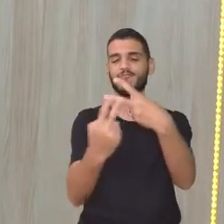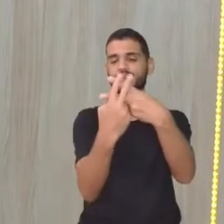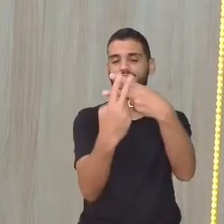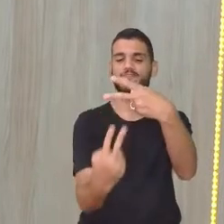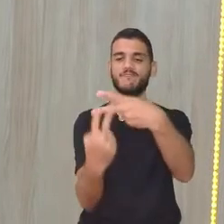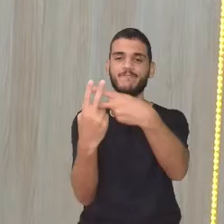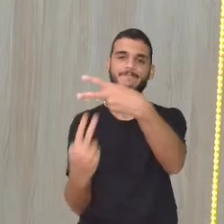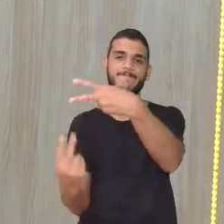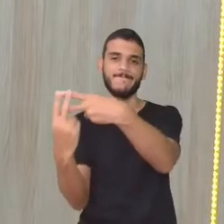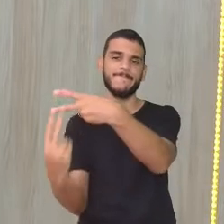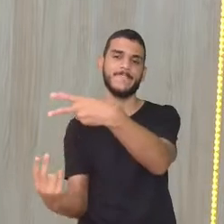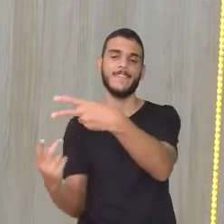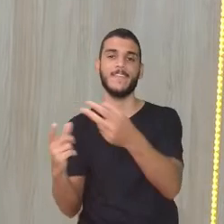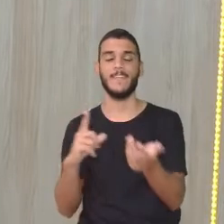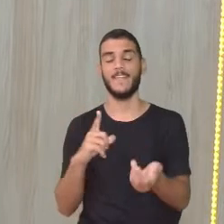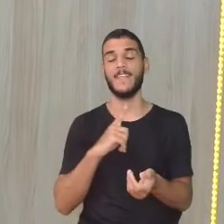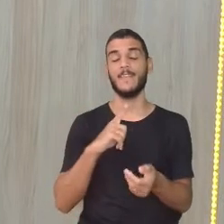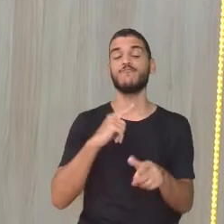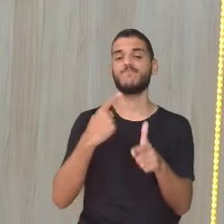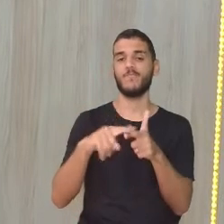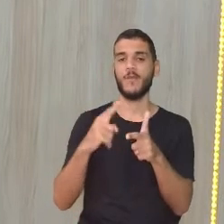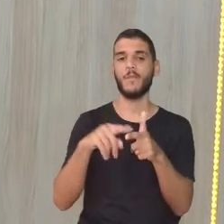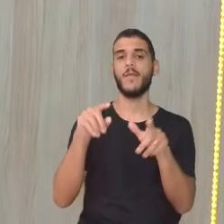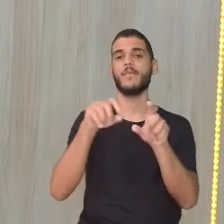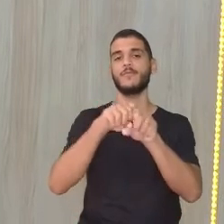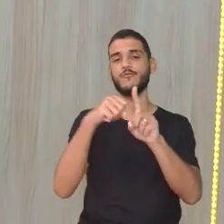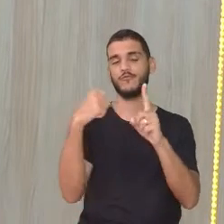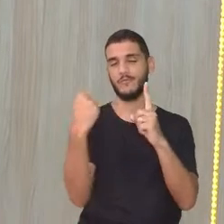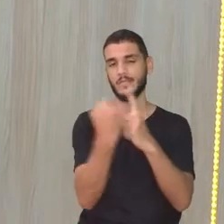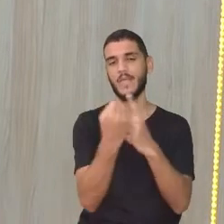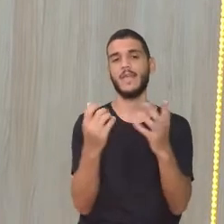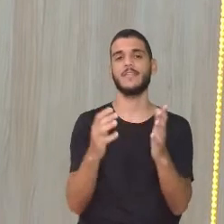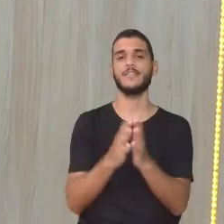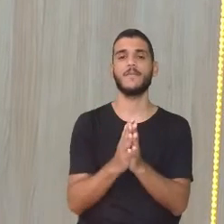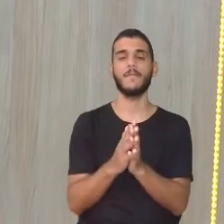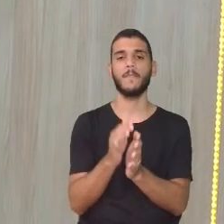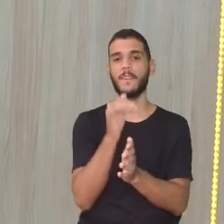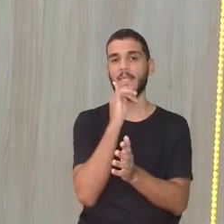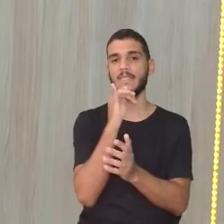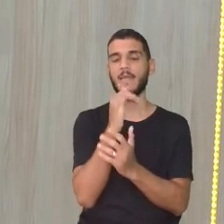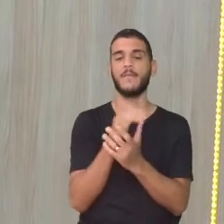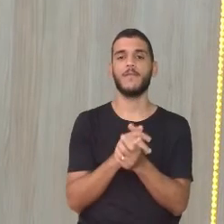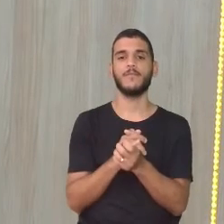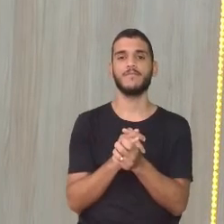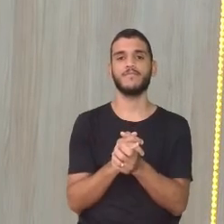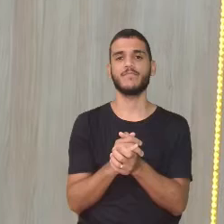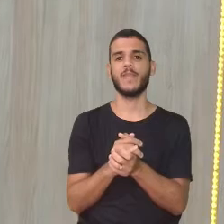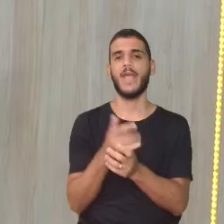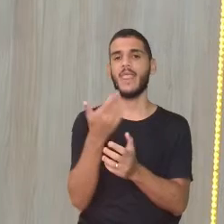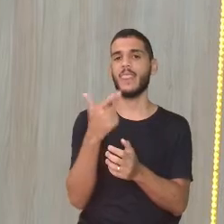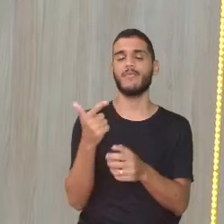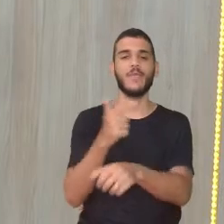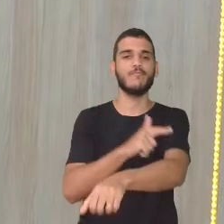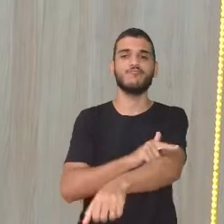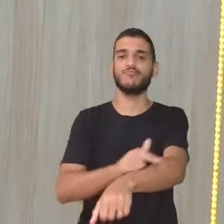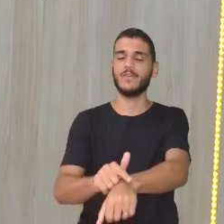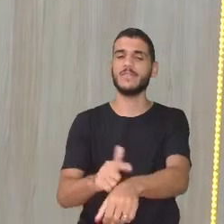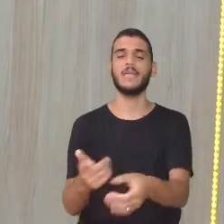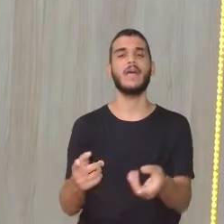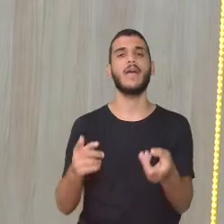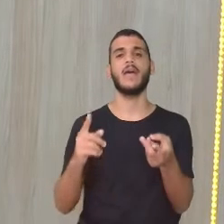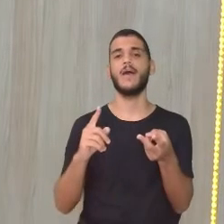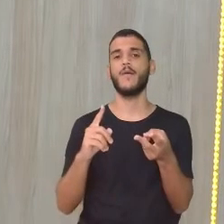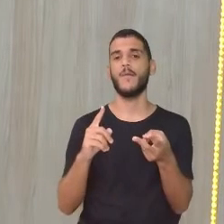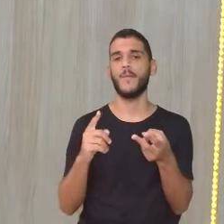sociais aí, né? A falta de educação, né? De educação que eu digo não da pessoa ser mal educada, não, gente. É da educação